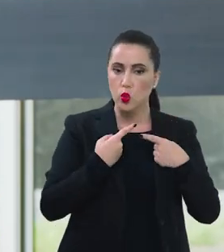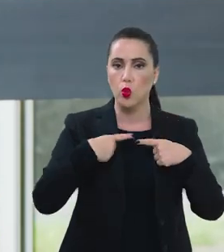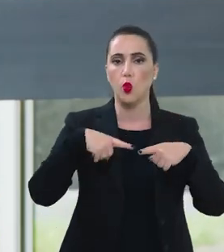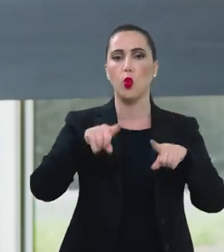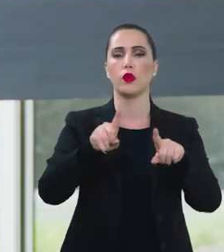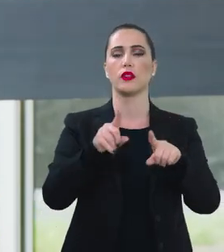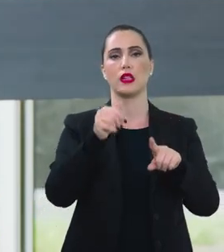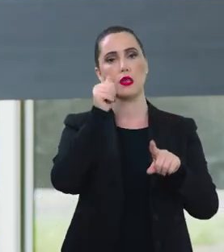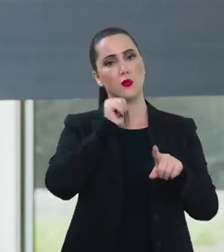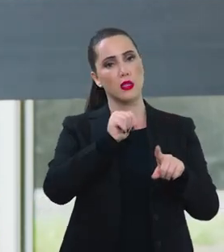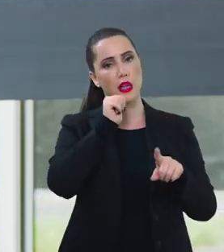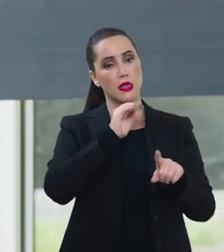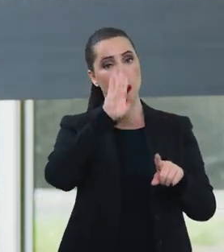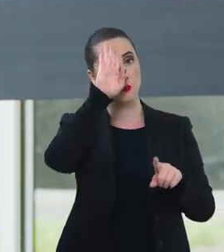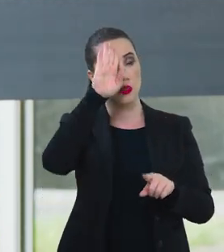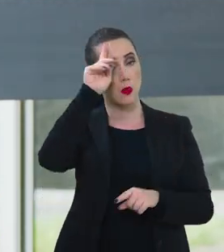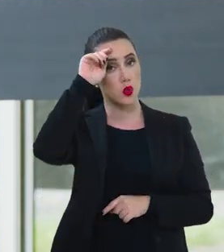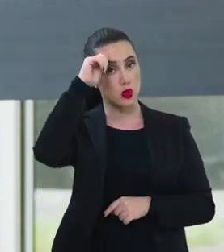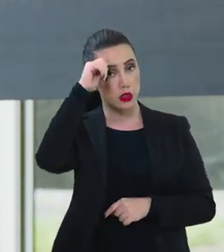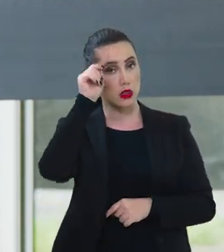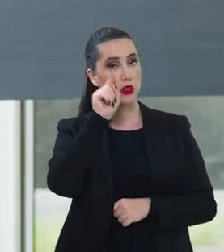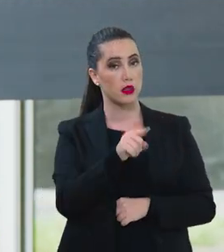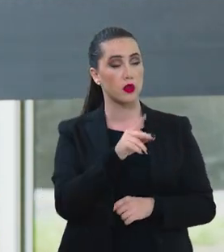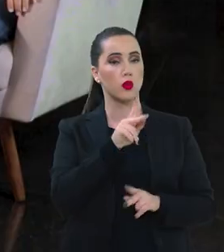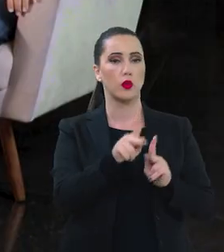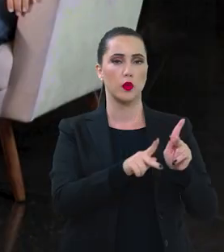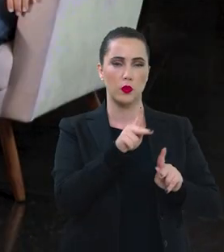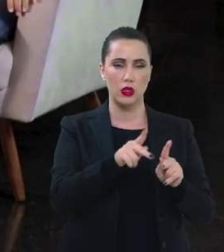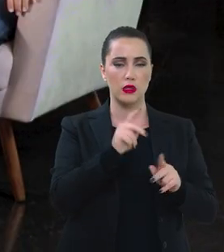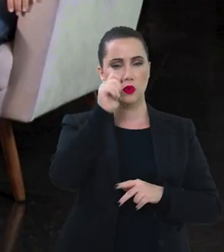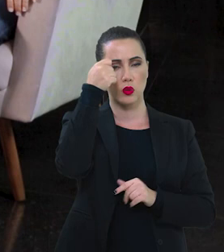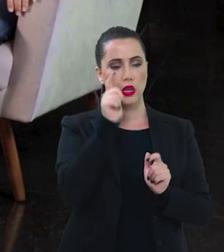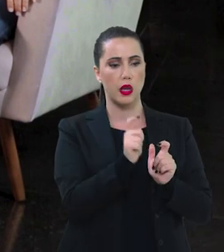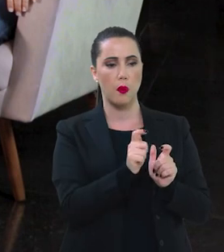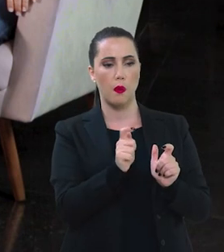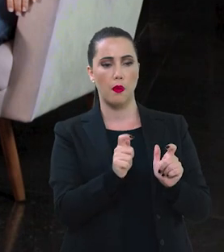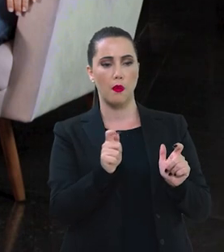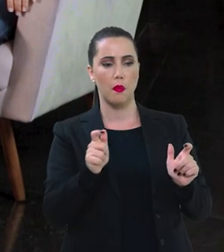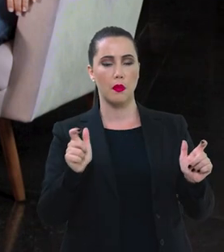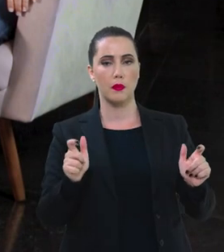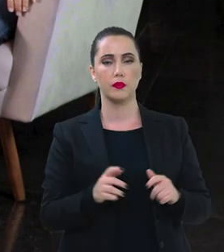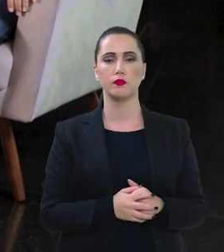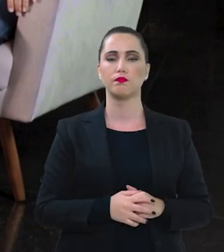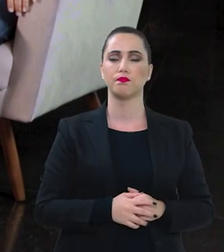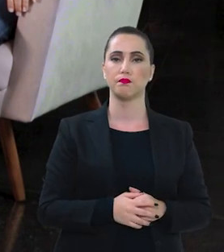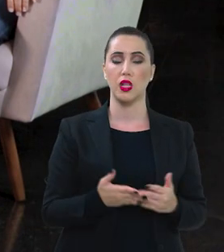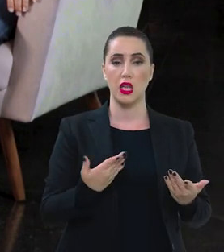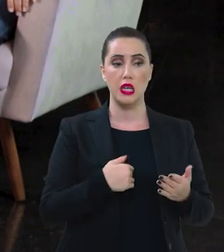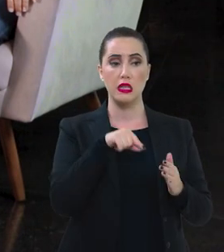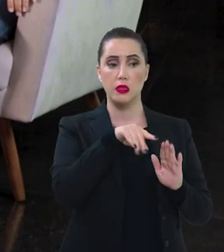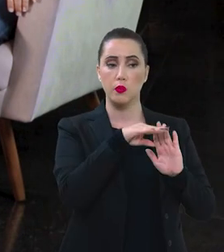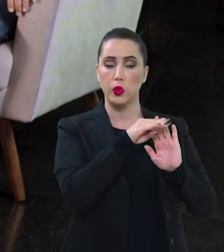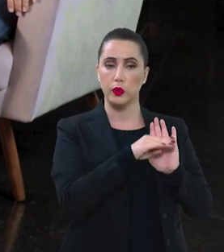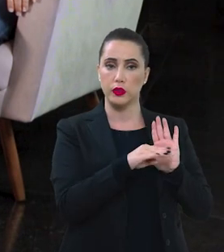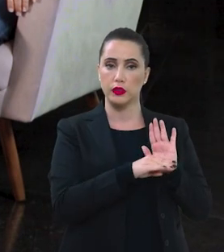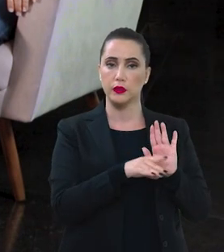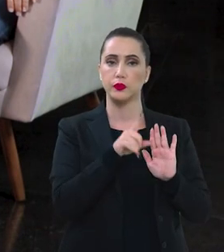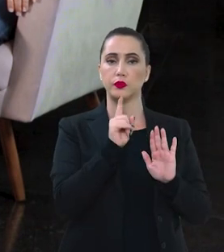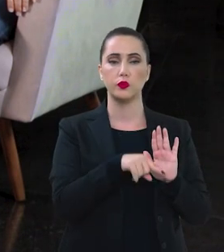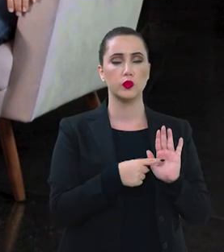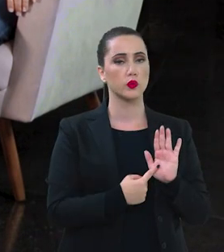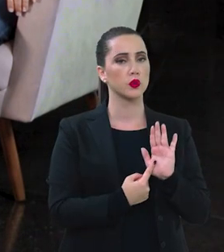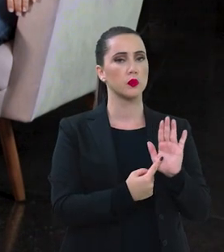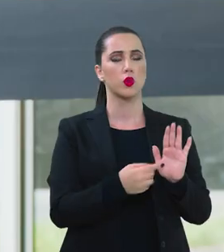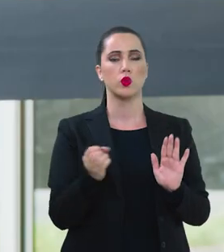contra as mulheres, em especial contra as mulheres negras, contra a população negra como um todo, aumentou. E o Pronace é um programa